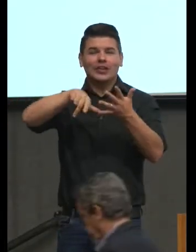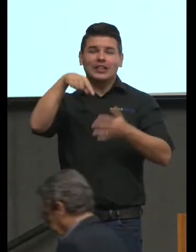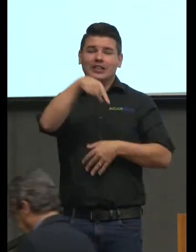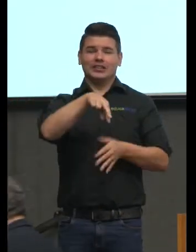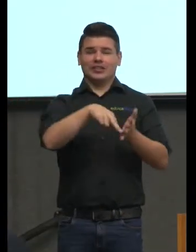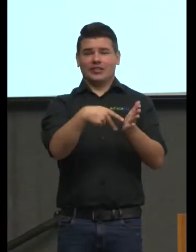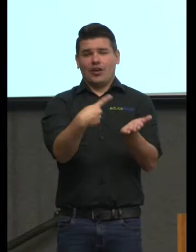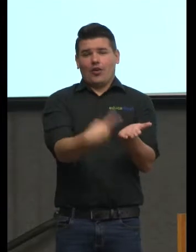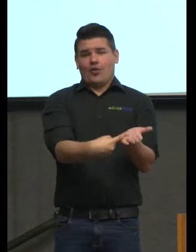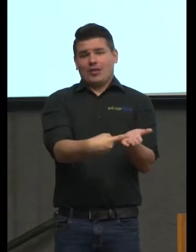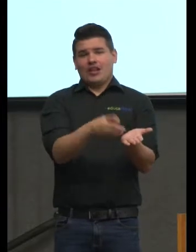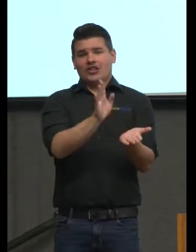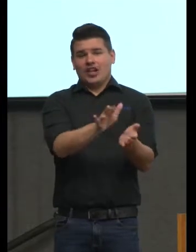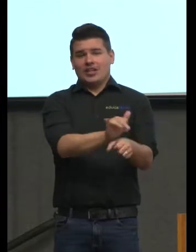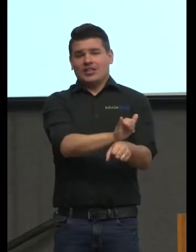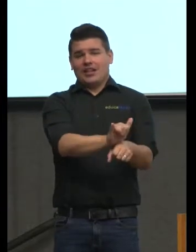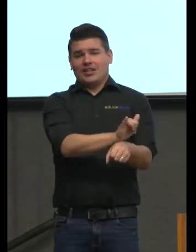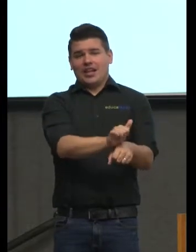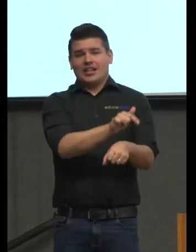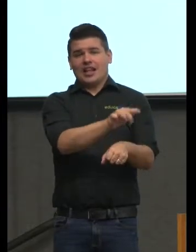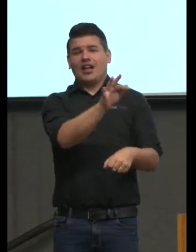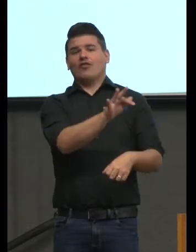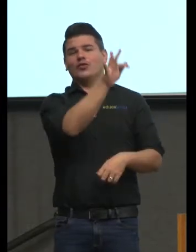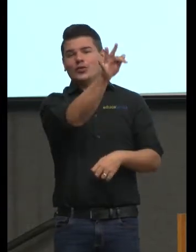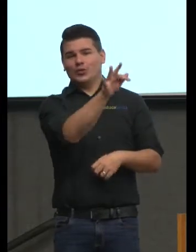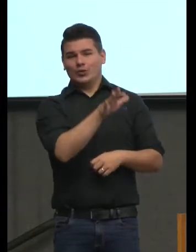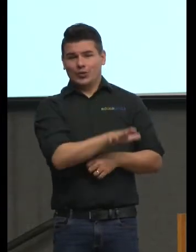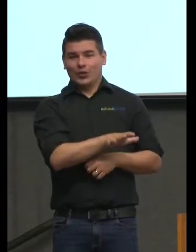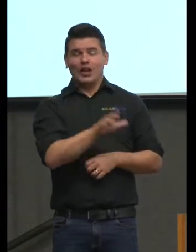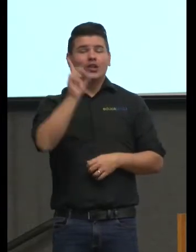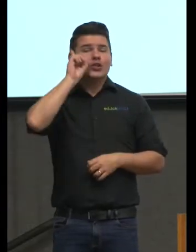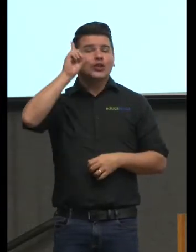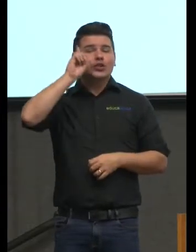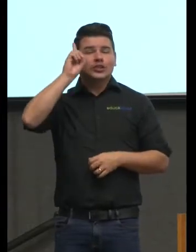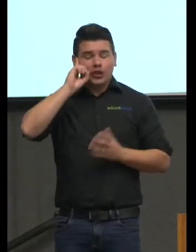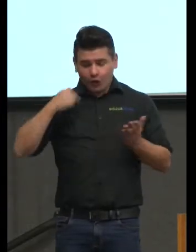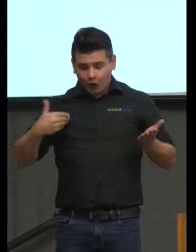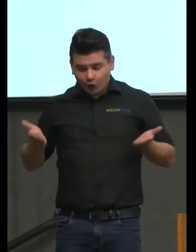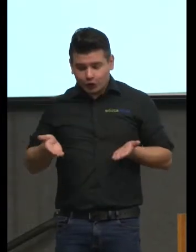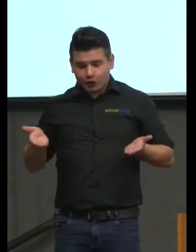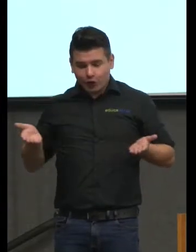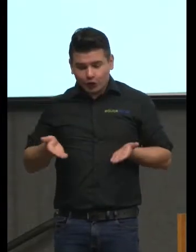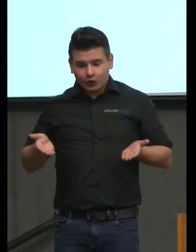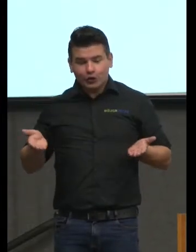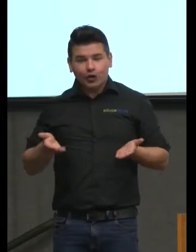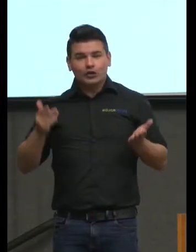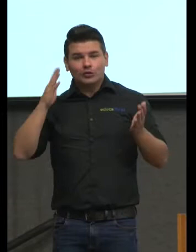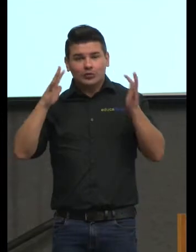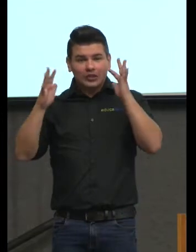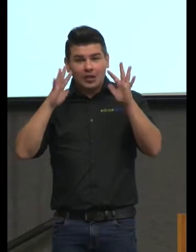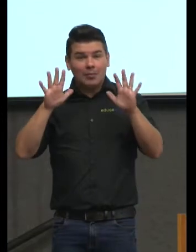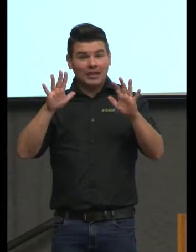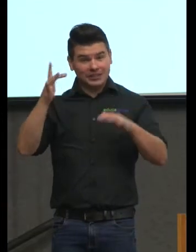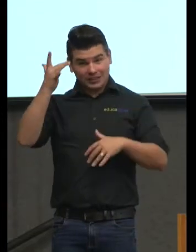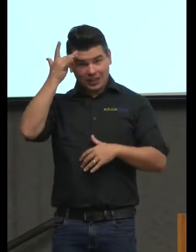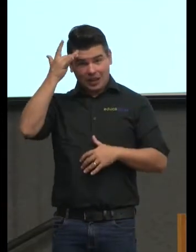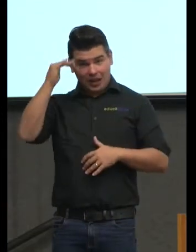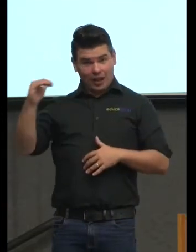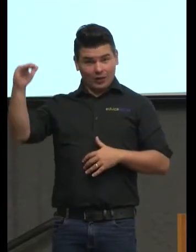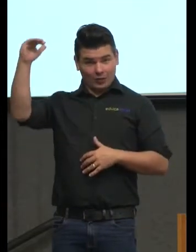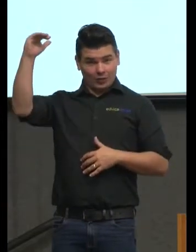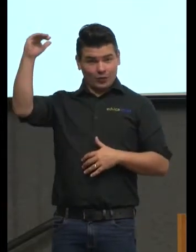pequena é entregar-se ao cotidiano que adultos educadores professores